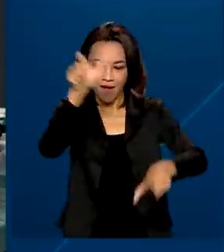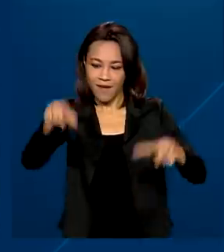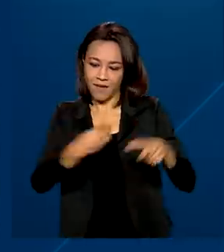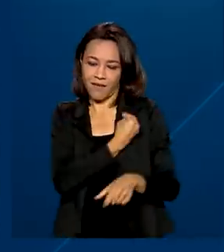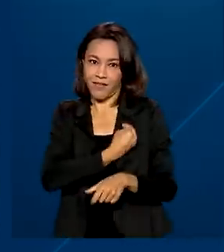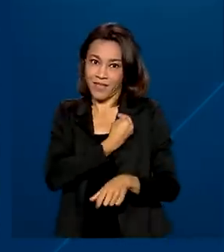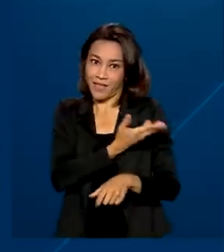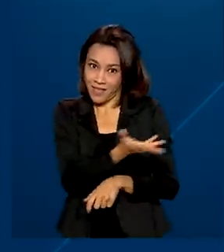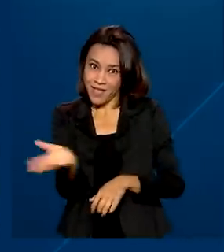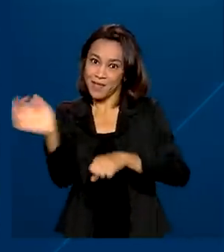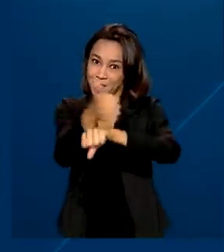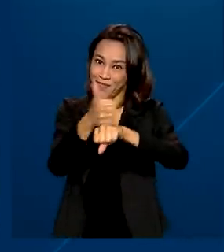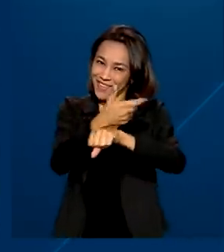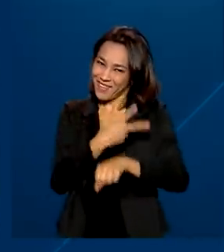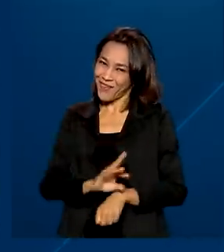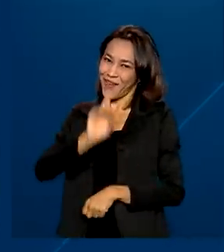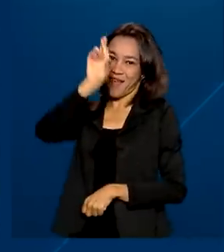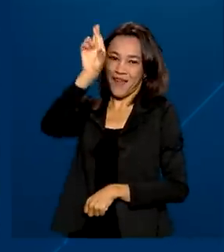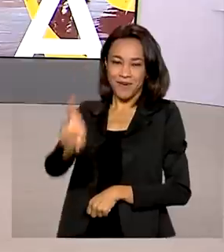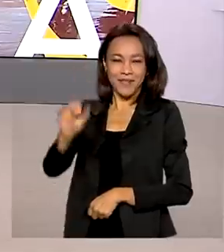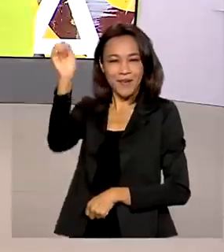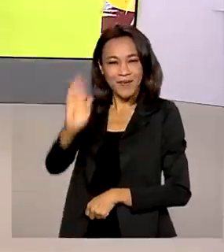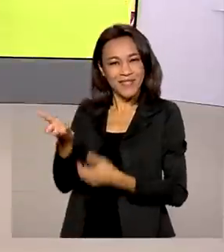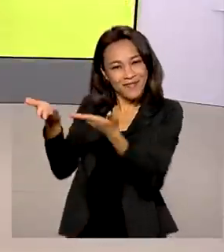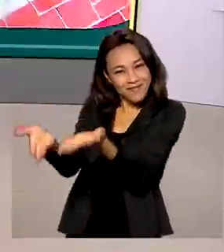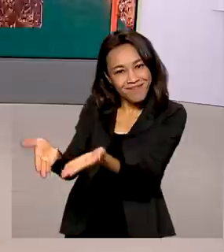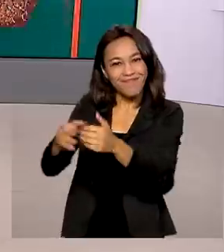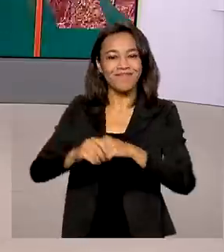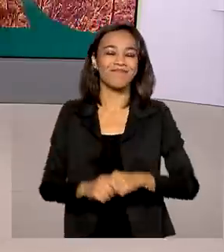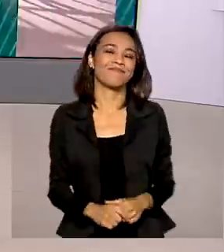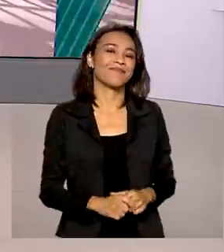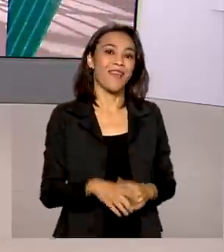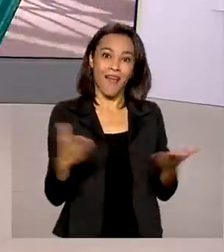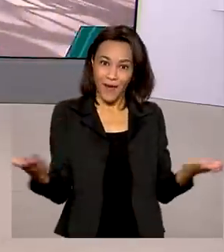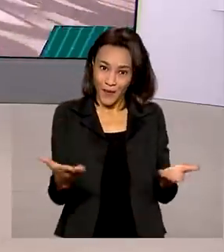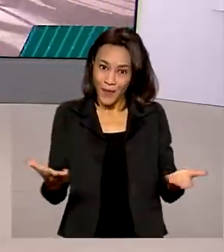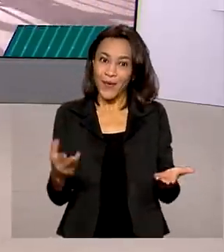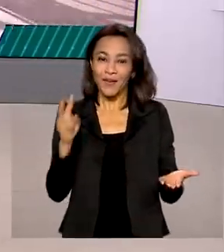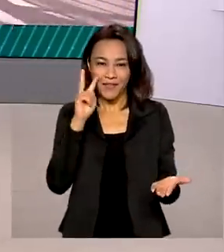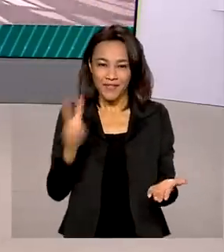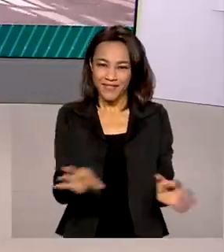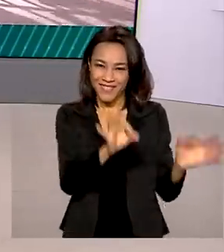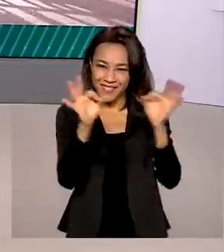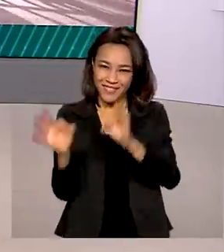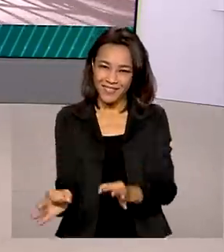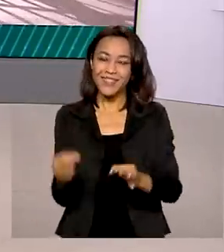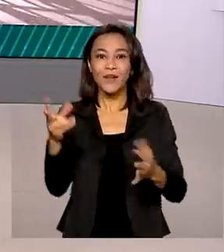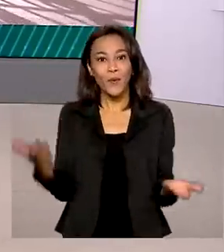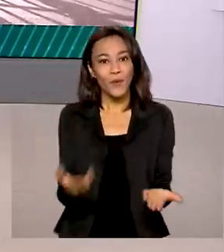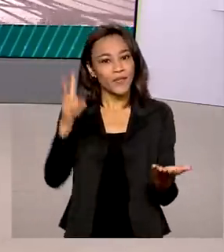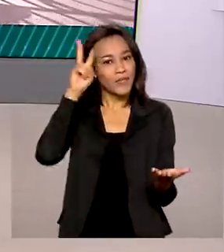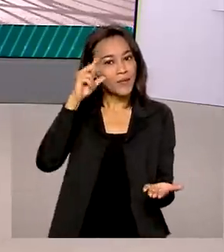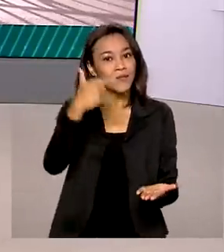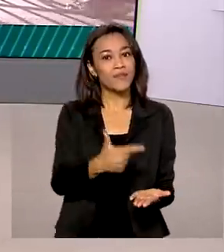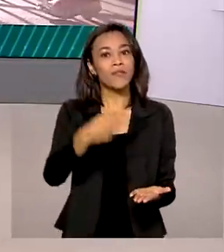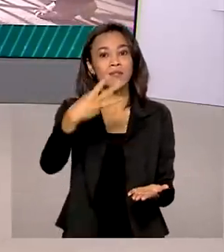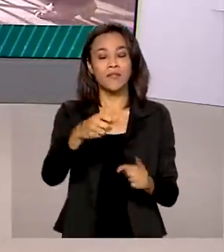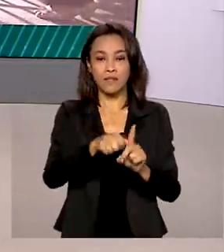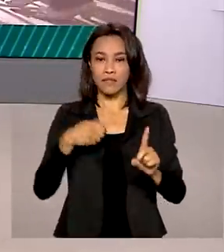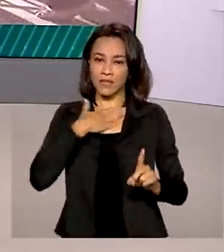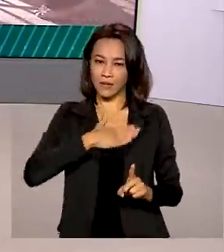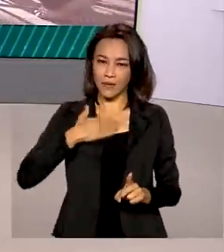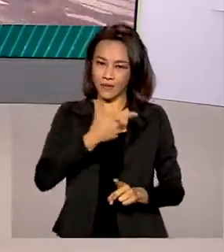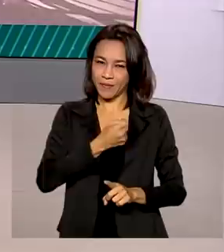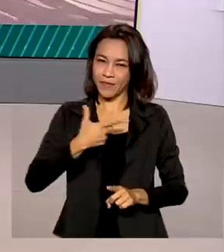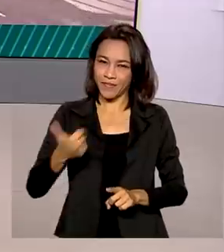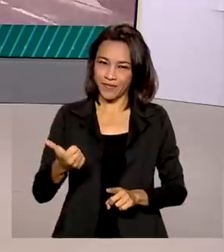atletas que representam o Brasil nos Jogos. É a partir de agora, no Brasil em Dia, desta segunda-feira, 23 de agosto de